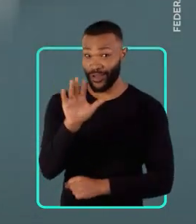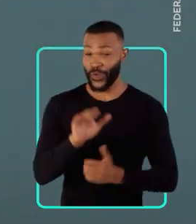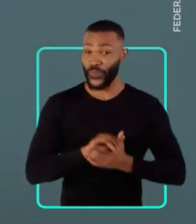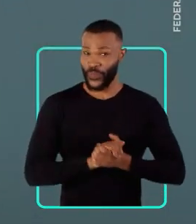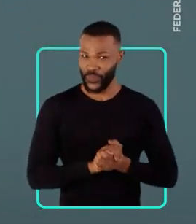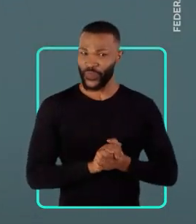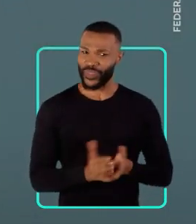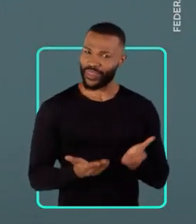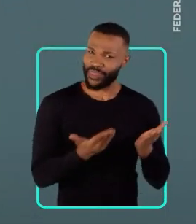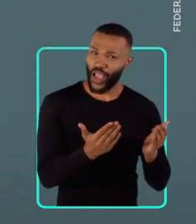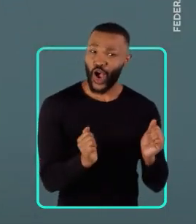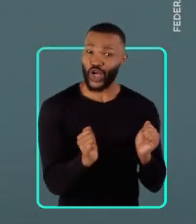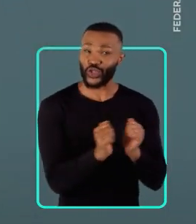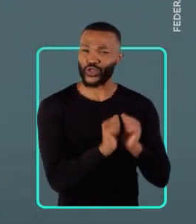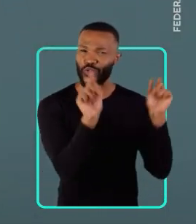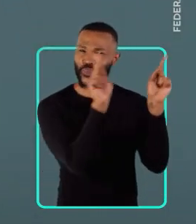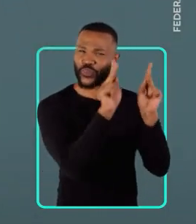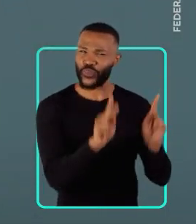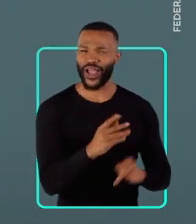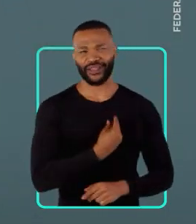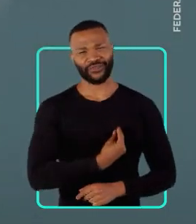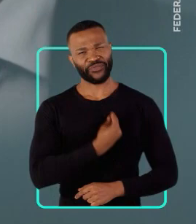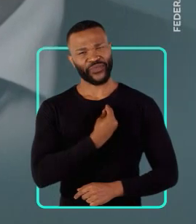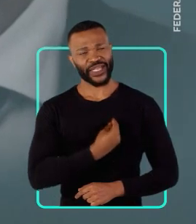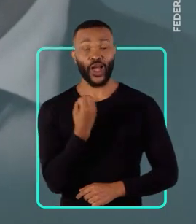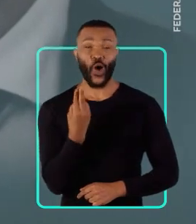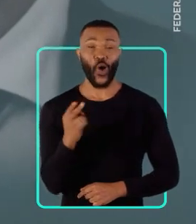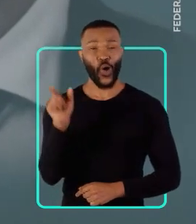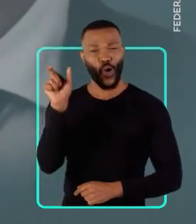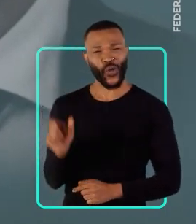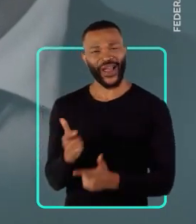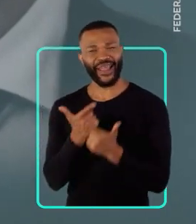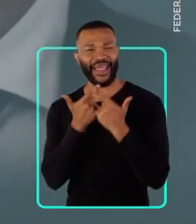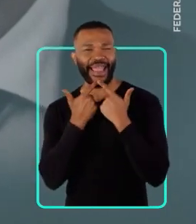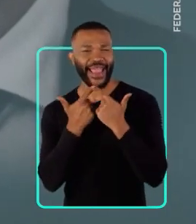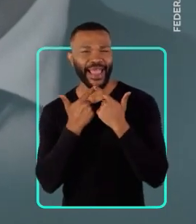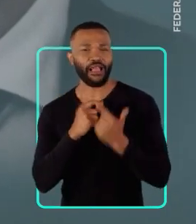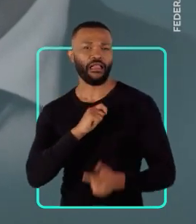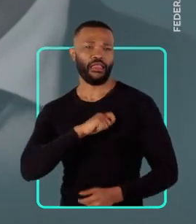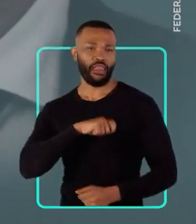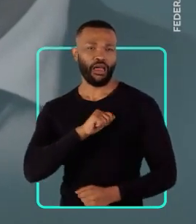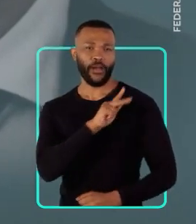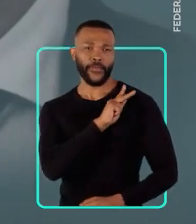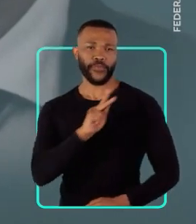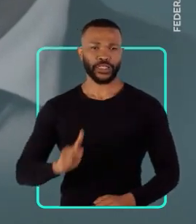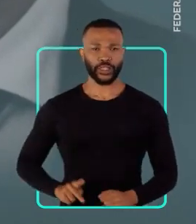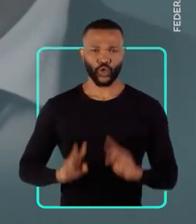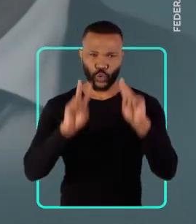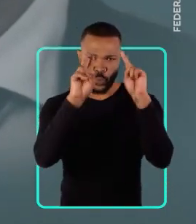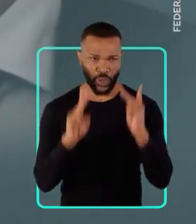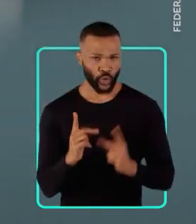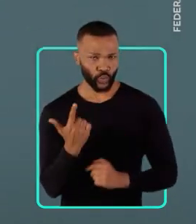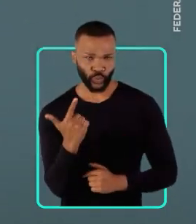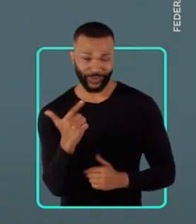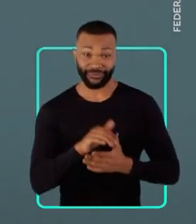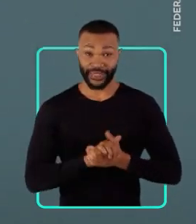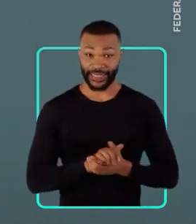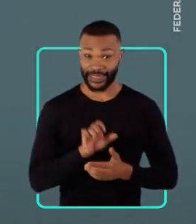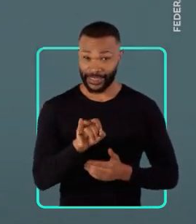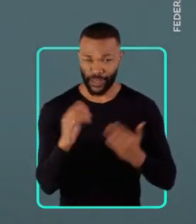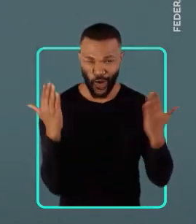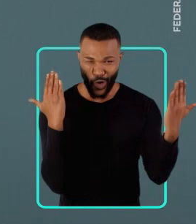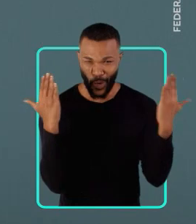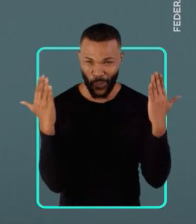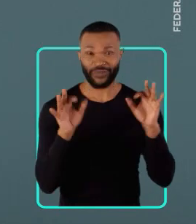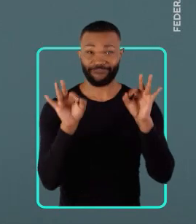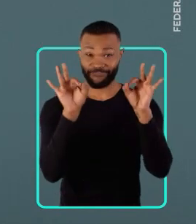O que está do lado da paz e da vida ou que ri com a crueldade de um presidente desumano. Se você comparar